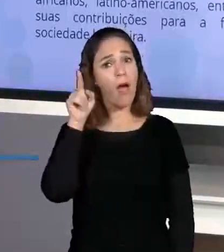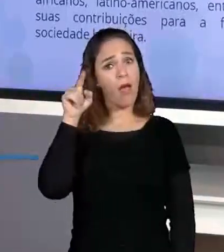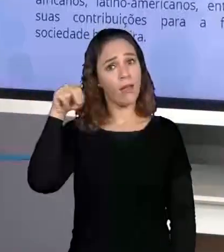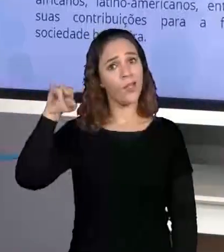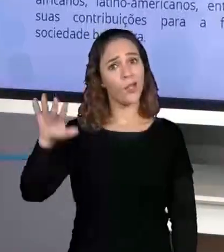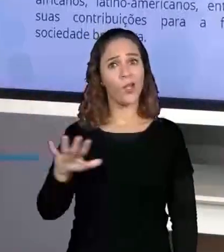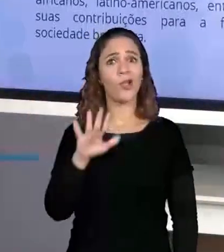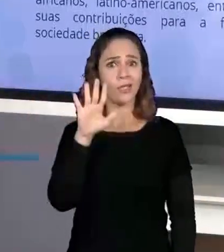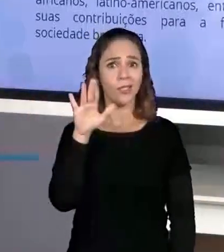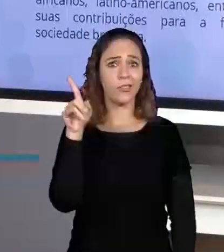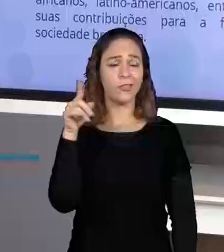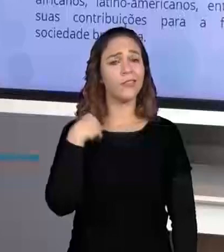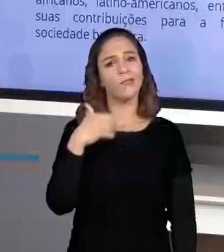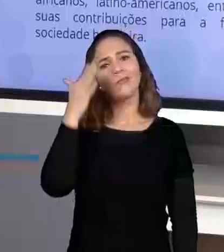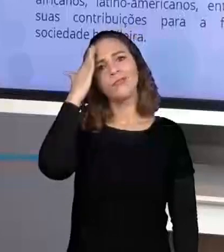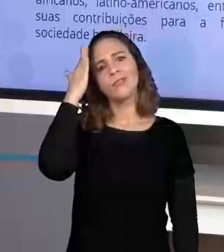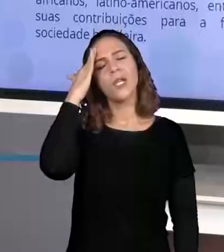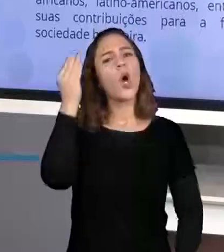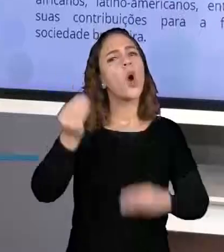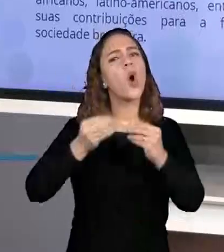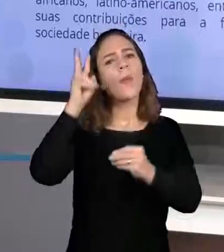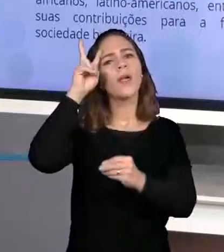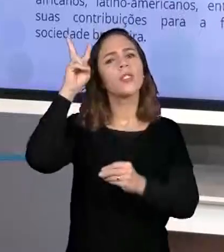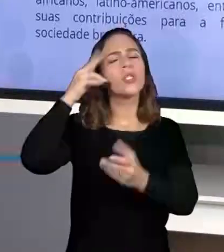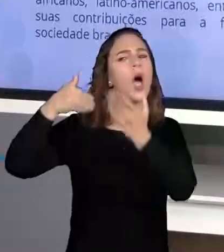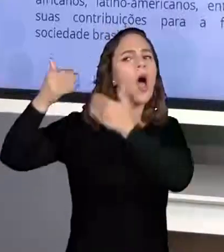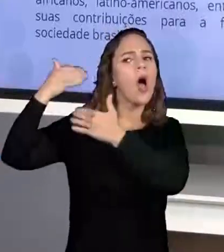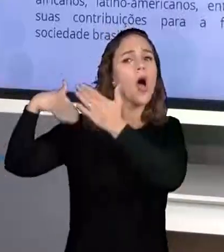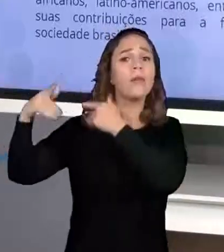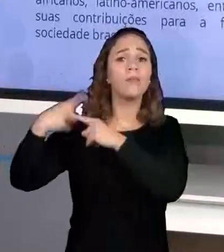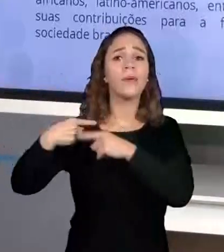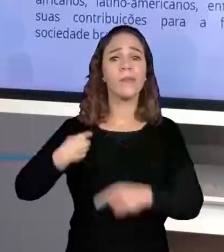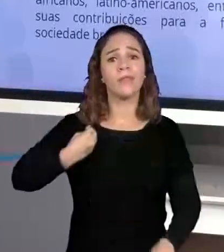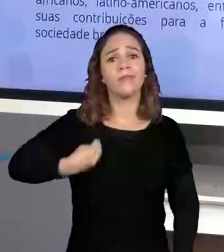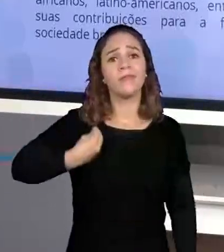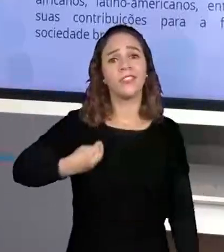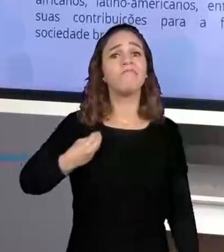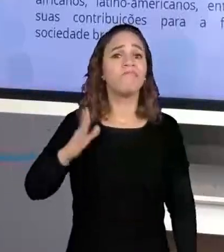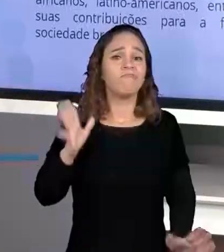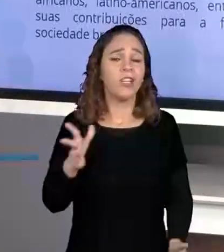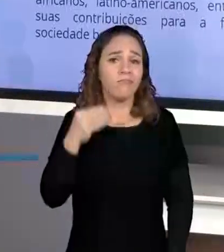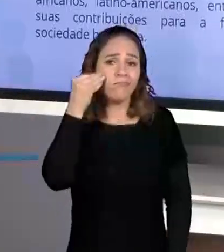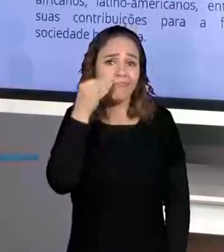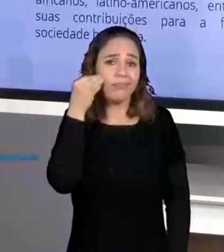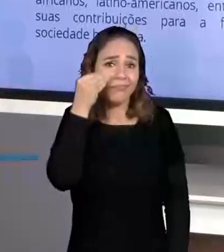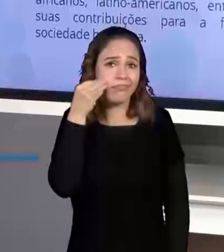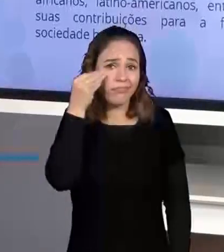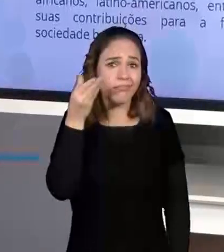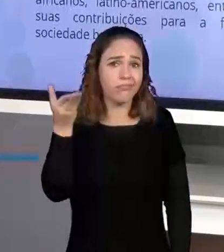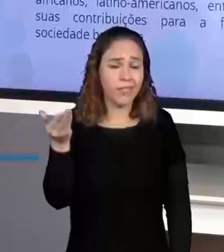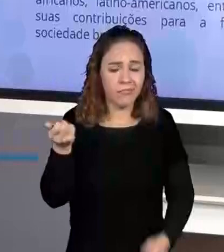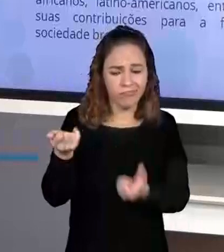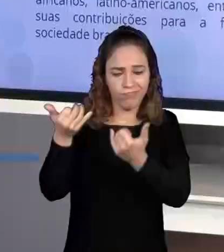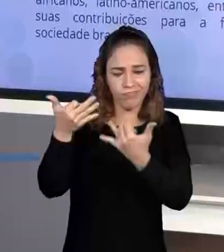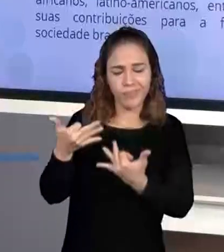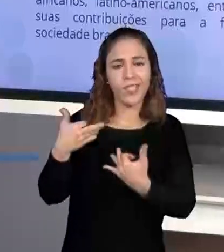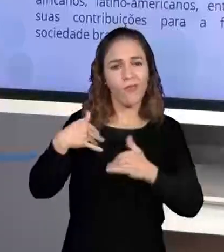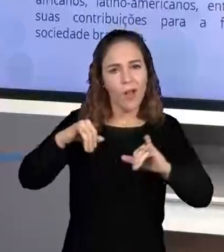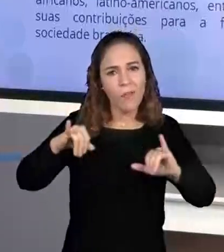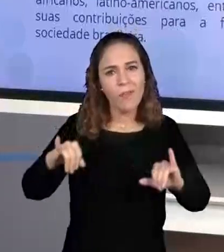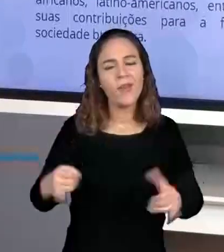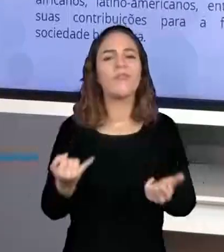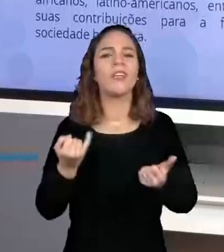muito bem qual é esse processo histórico aí, porque eu passei por esse processo histórico. Então, eu vou compartilhar